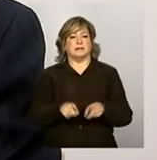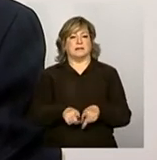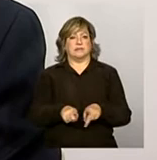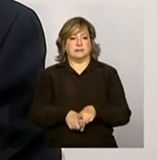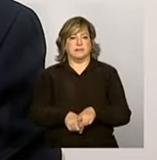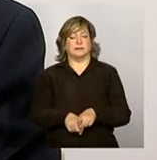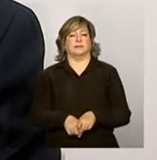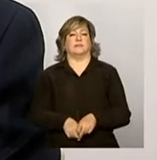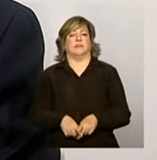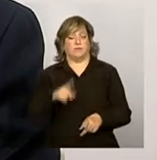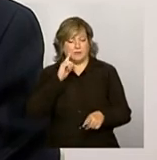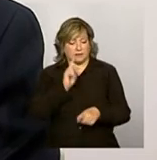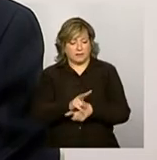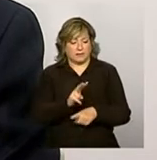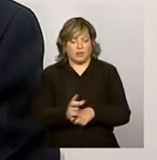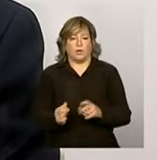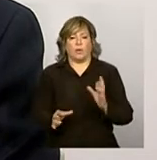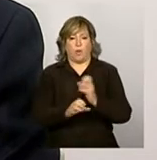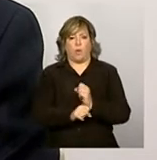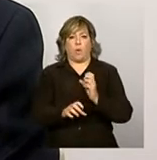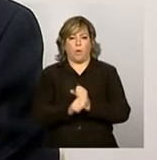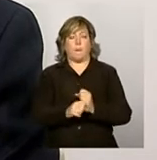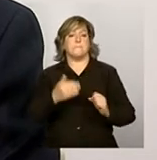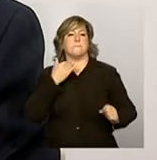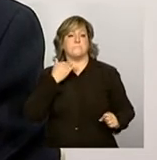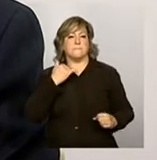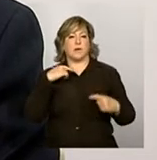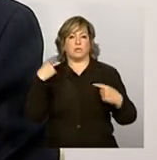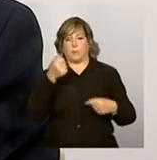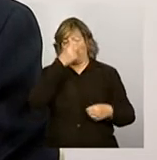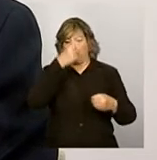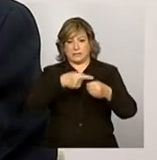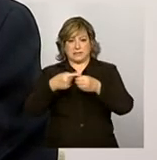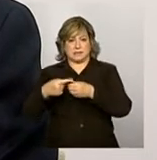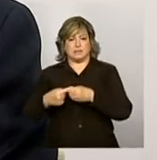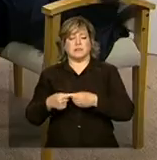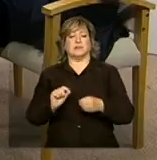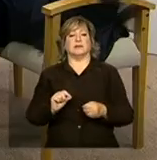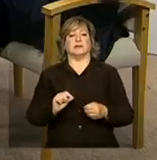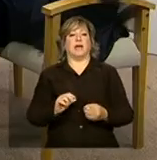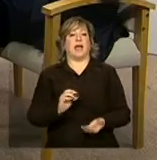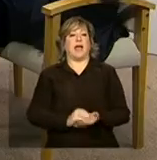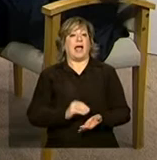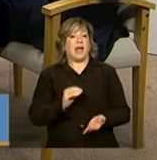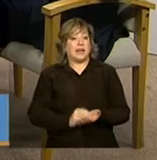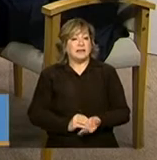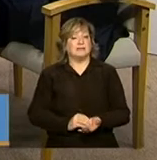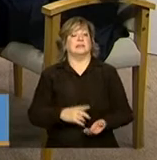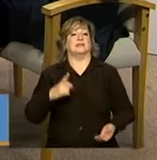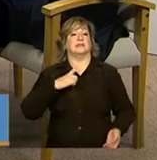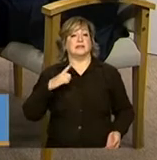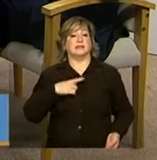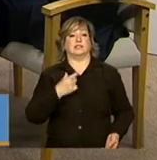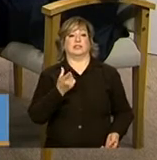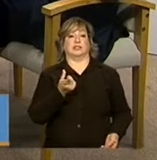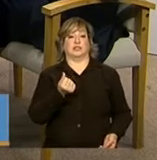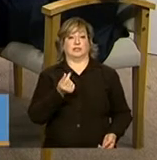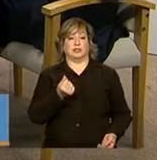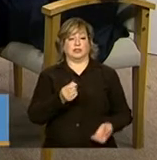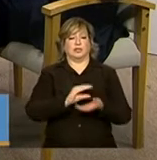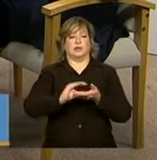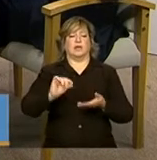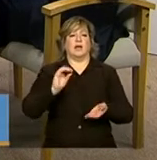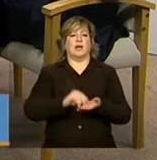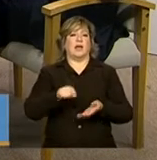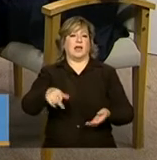as contas bancárias dos municípios, que ainda existem recursos repassados nessa época.